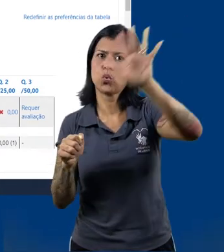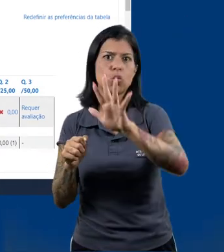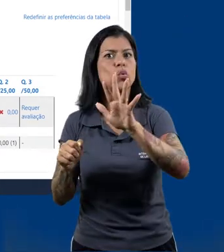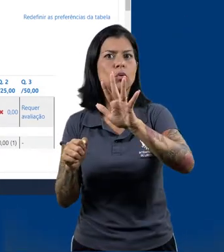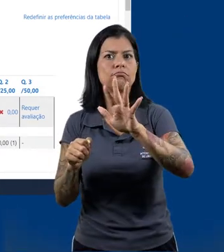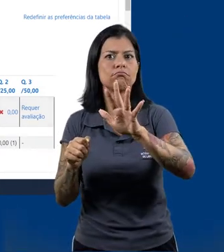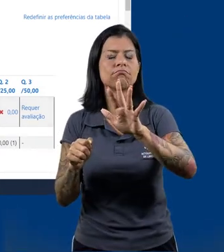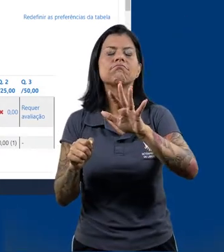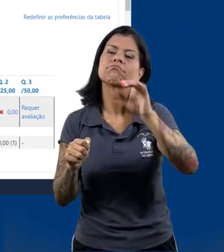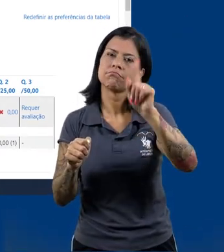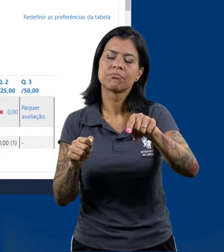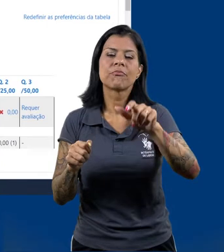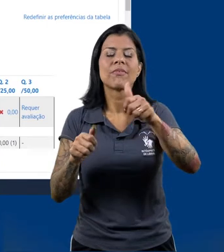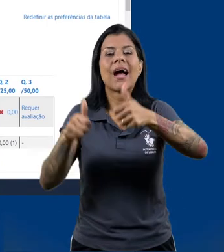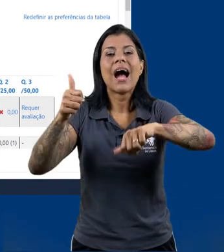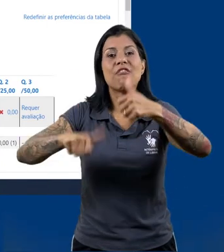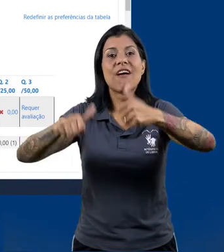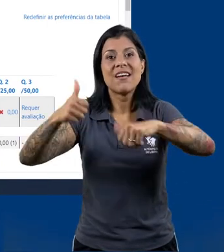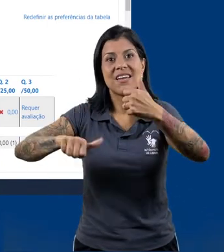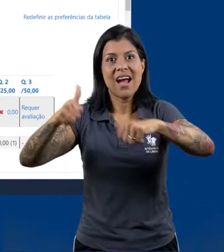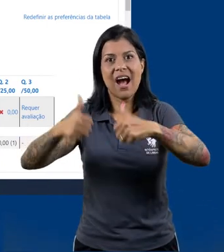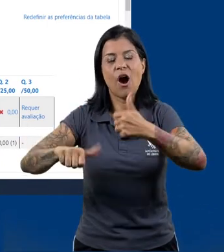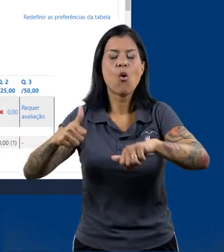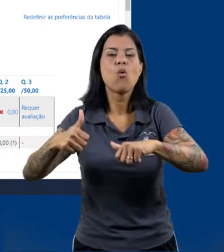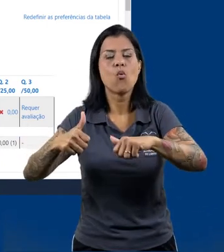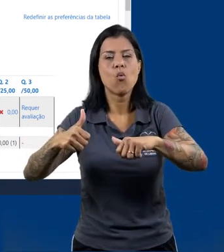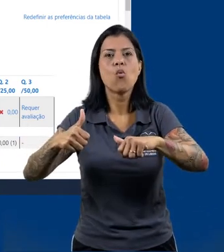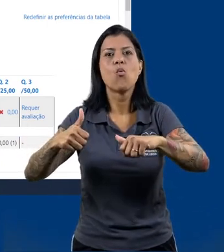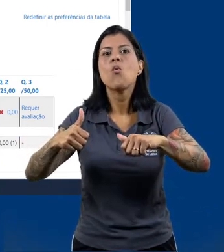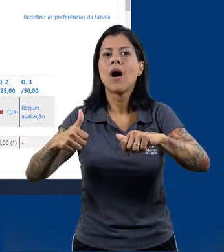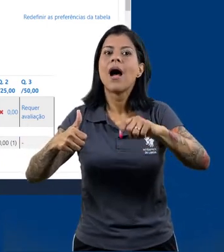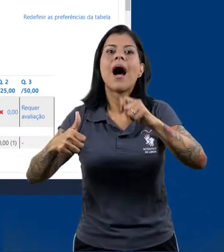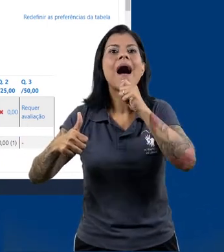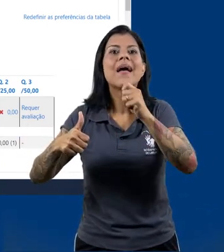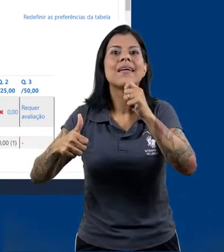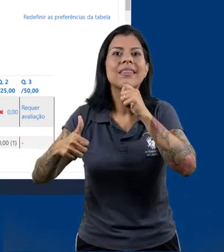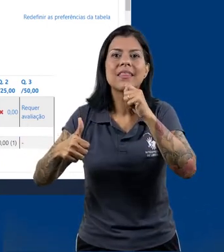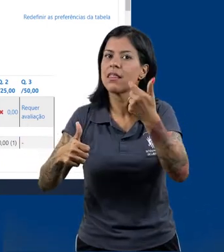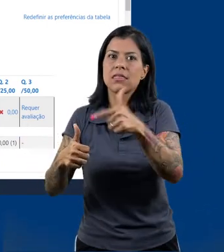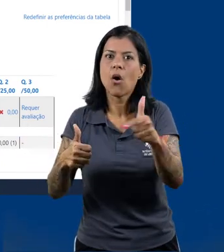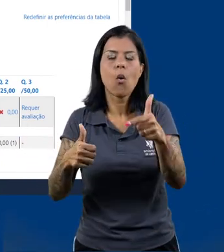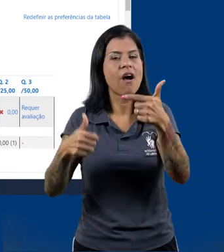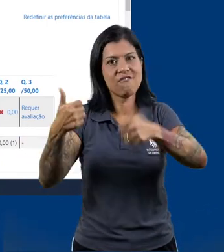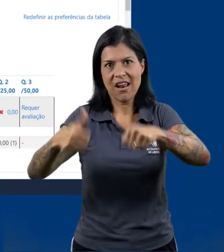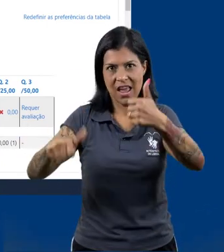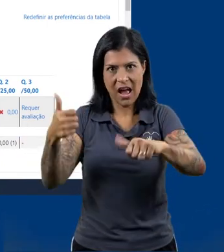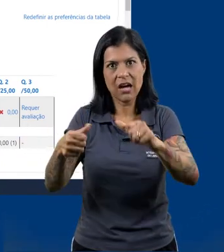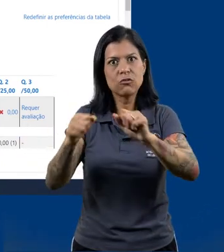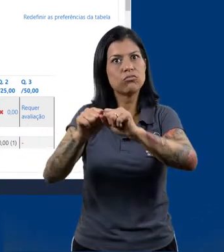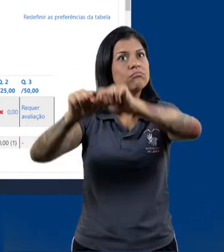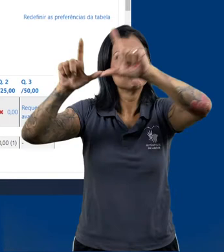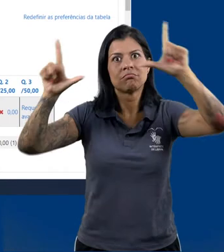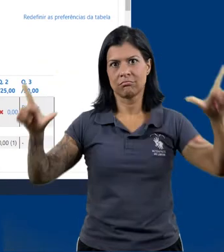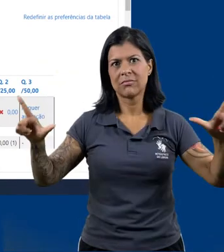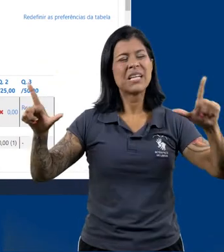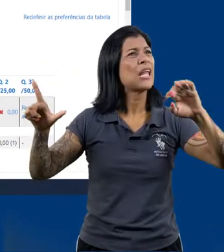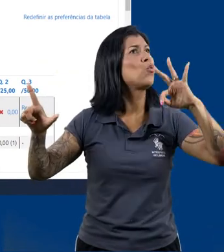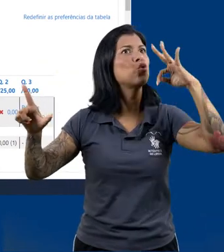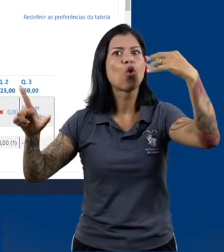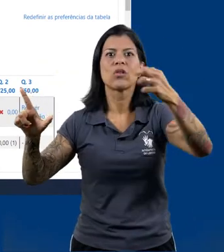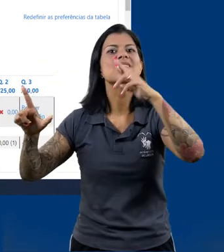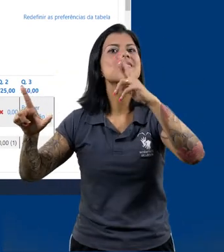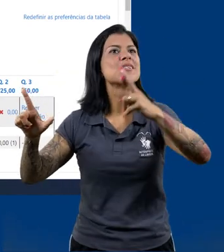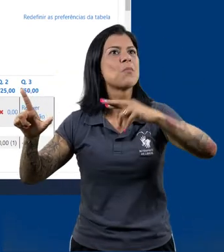todo, clicando na seção avaliar sobre o link ainda não avaliado. Vai abrir uma nova janela com